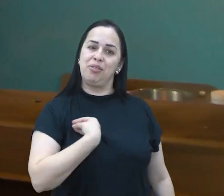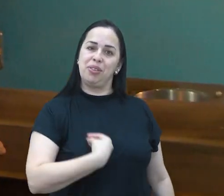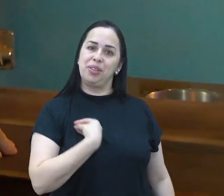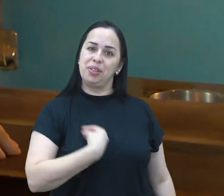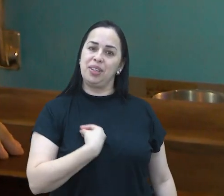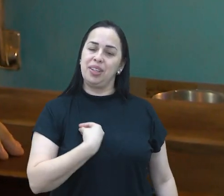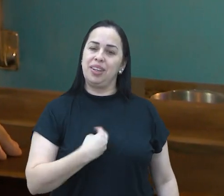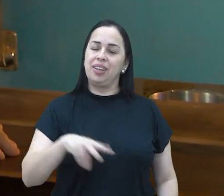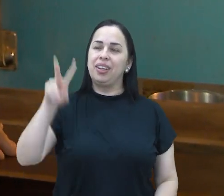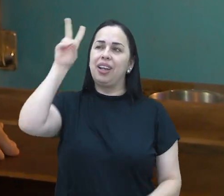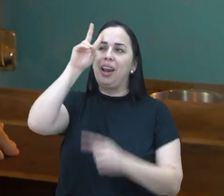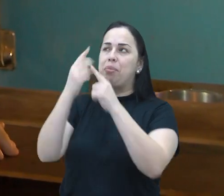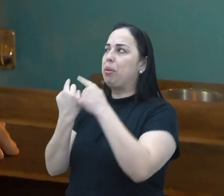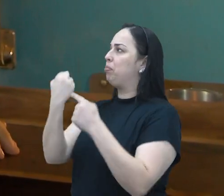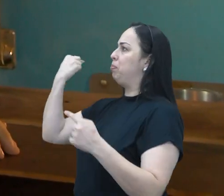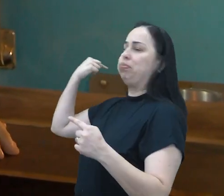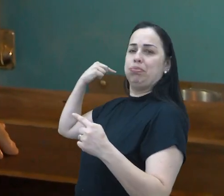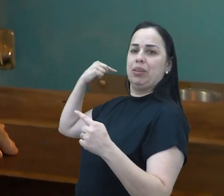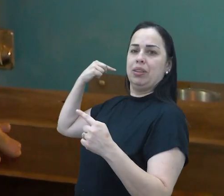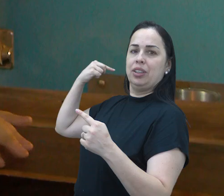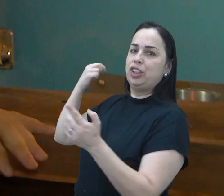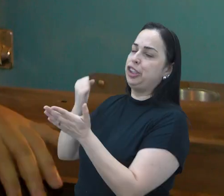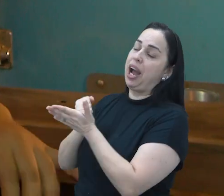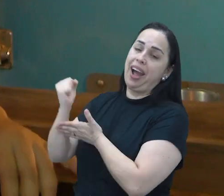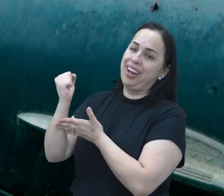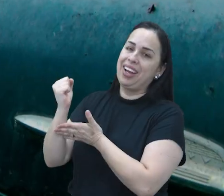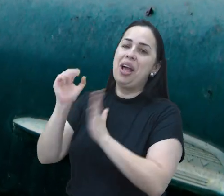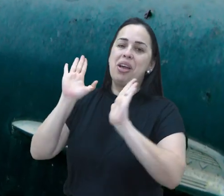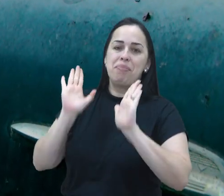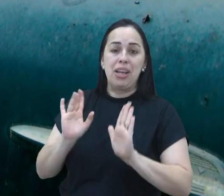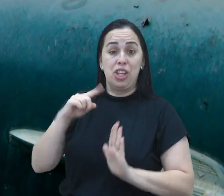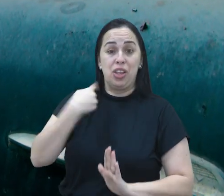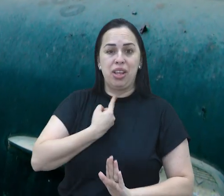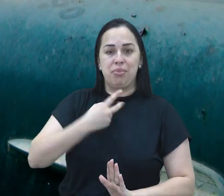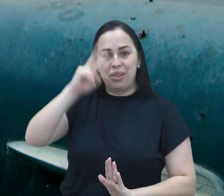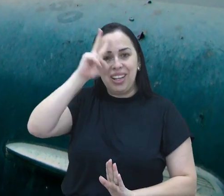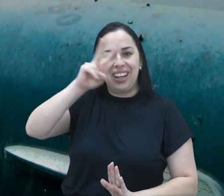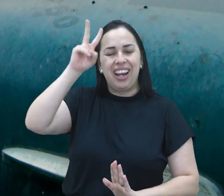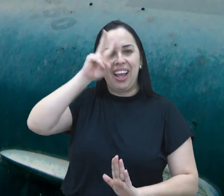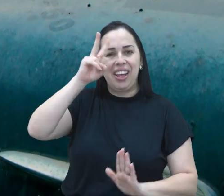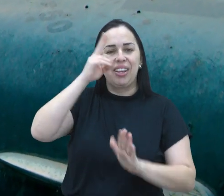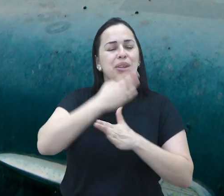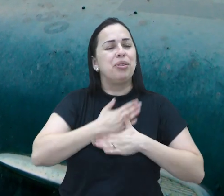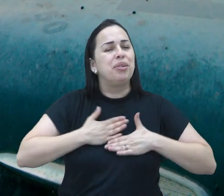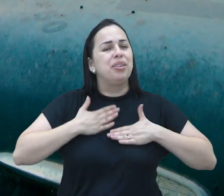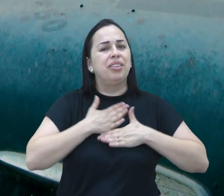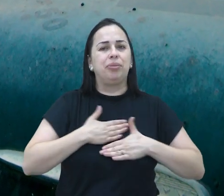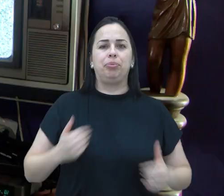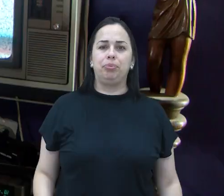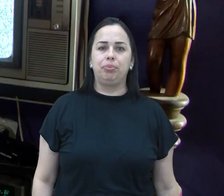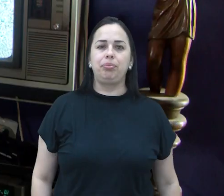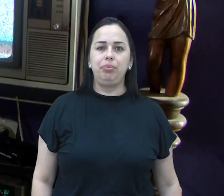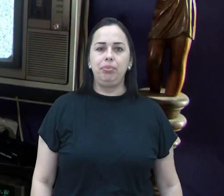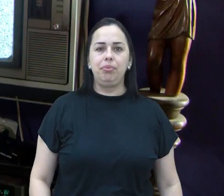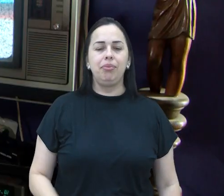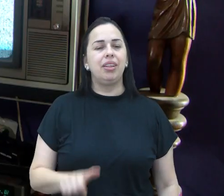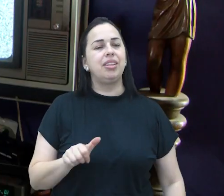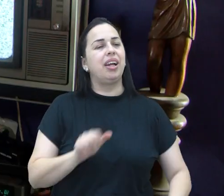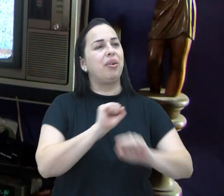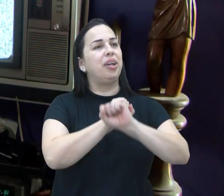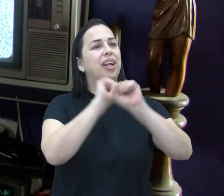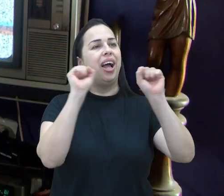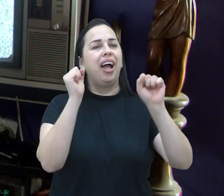vida que traz a nostalgia de uma época que não volta, mas que podemos relembrar com muito carinho. É você